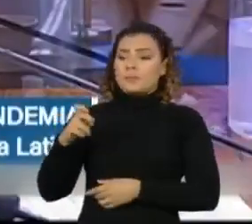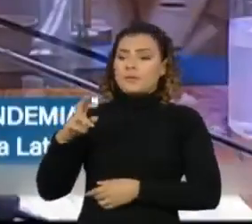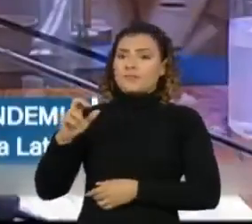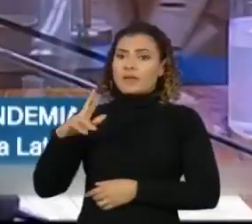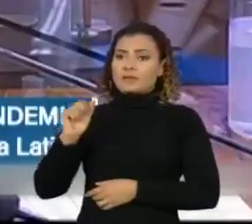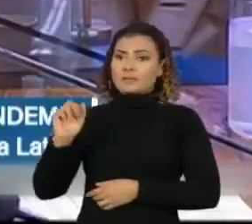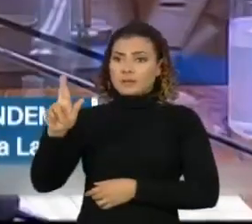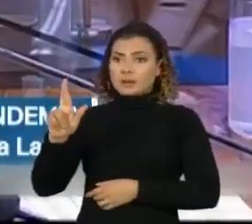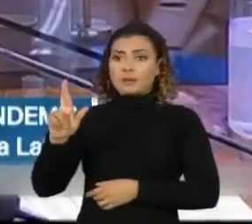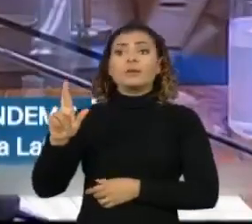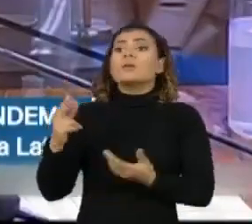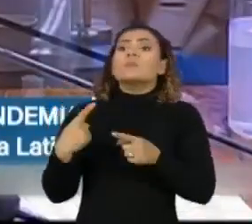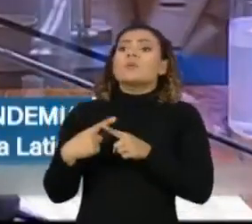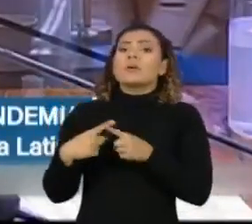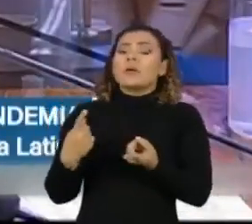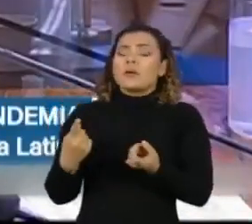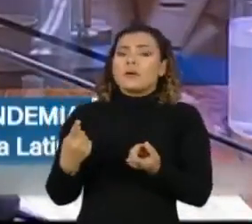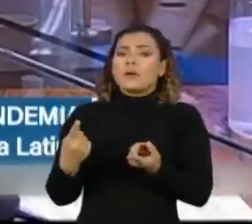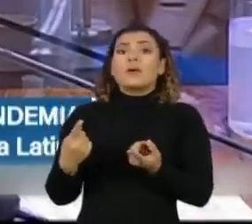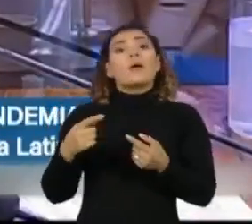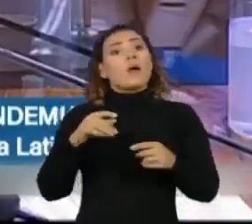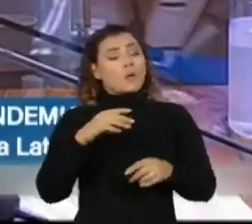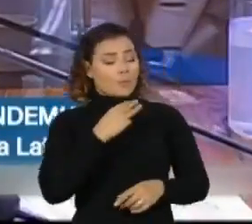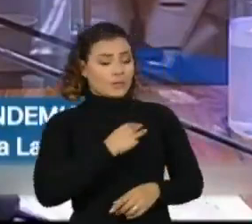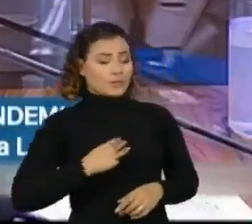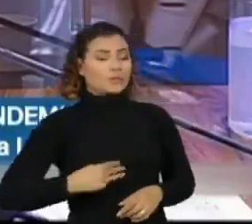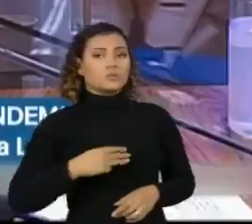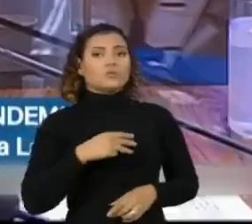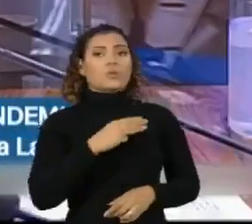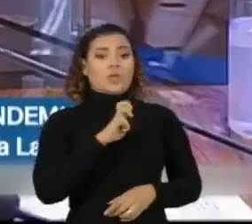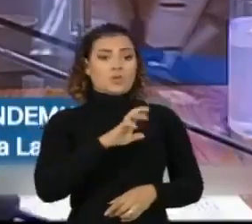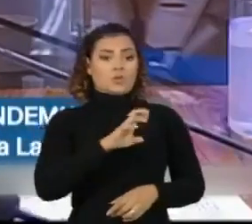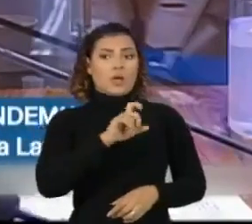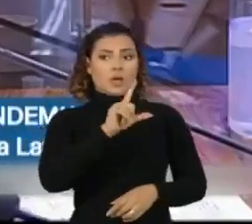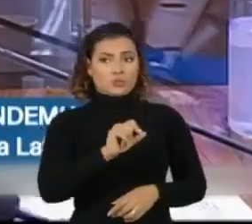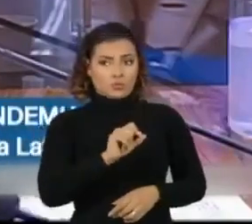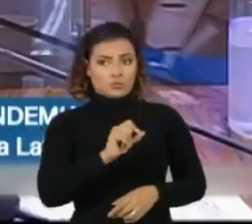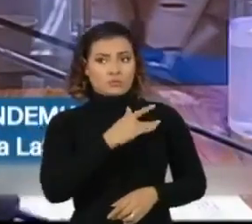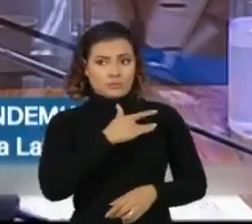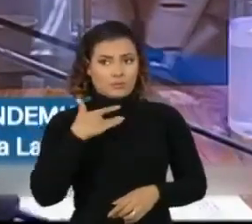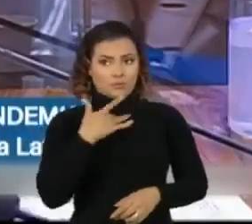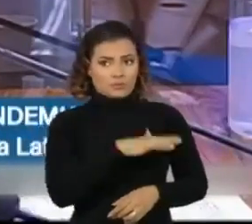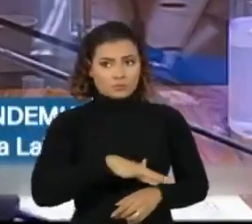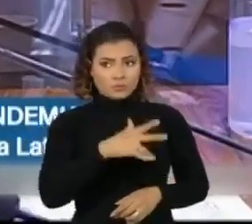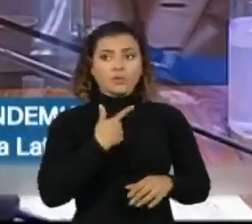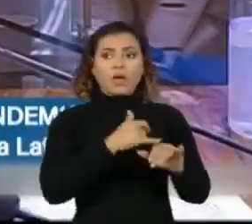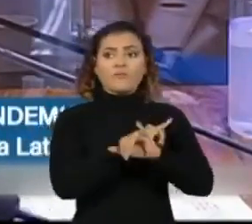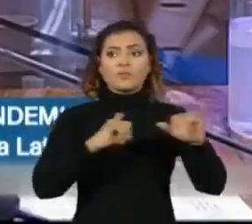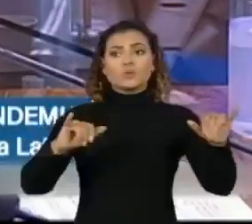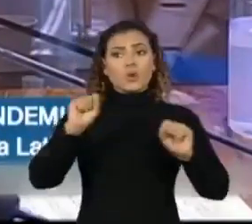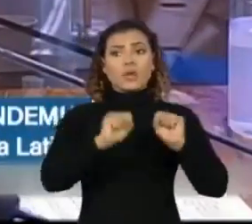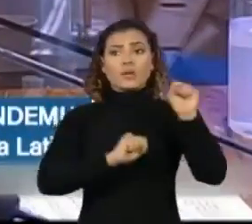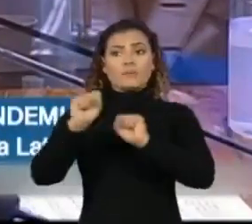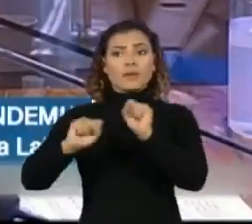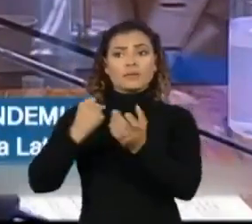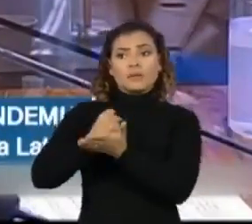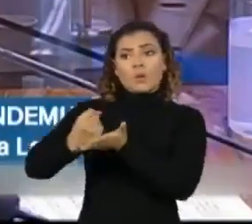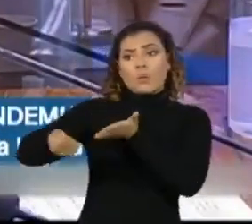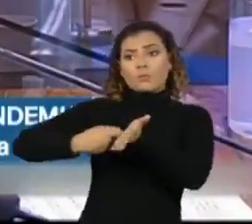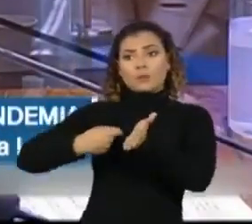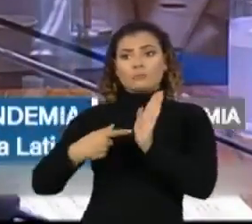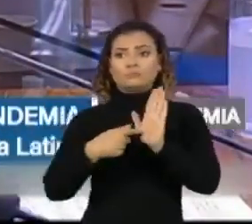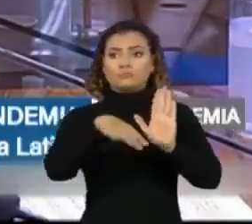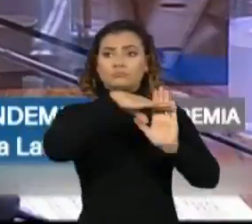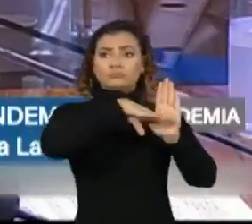Pazuello afirmou em 11 de fevereiro que a empresa tinha exigências contratuais